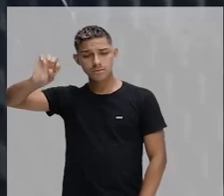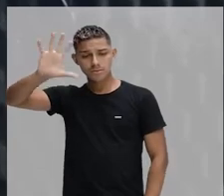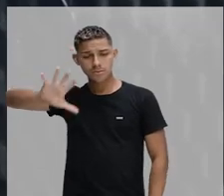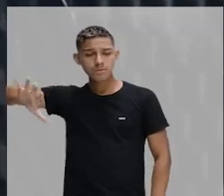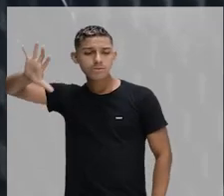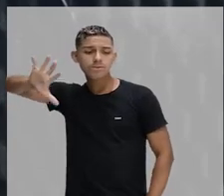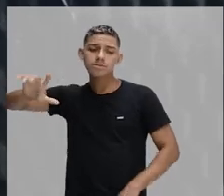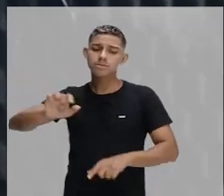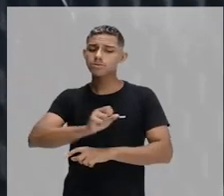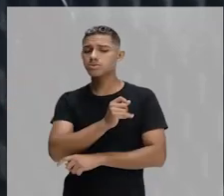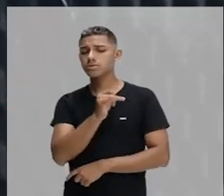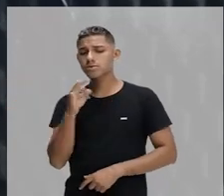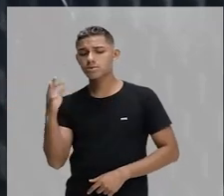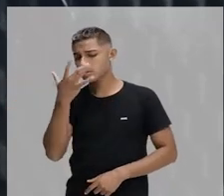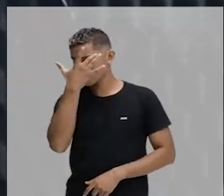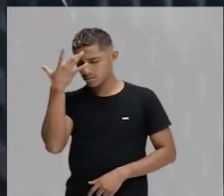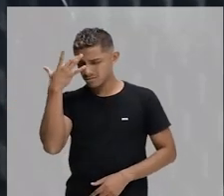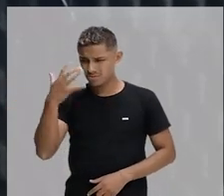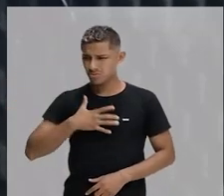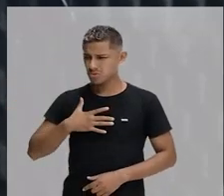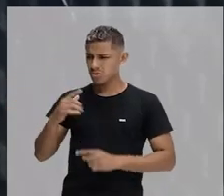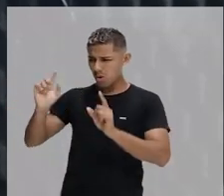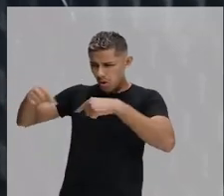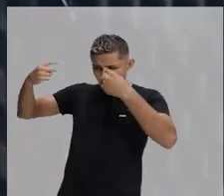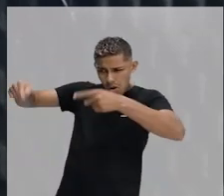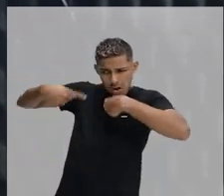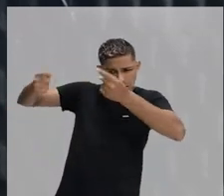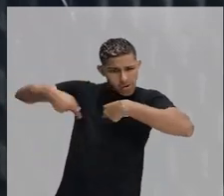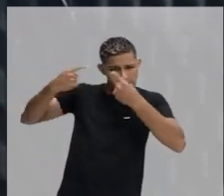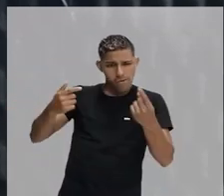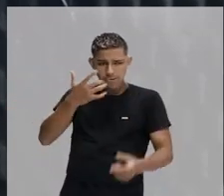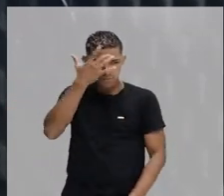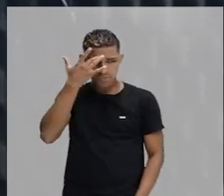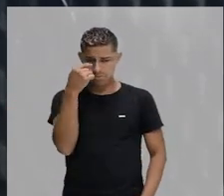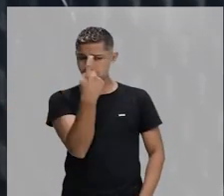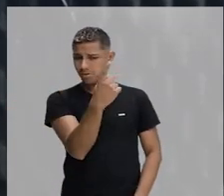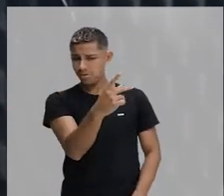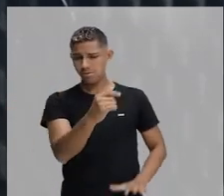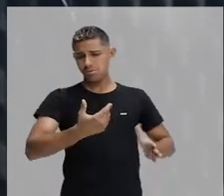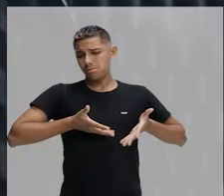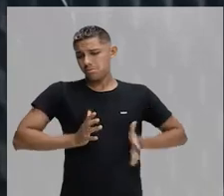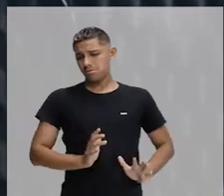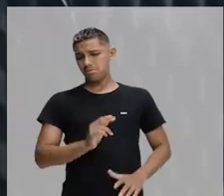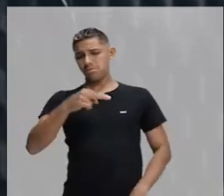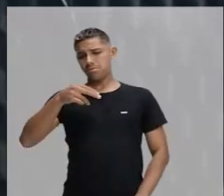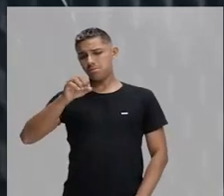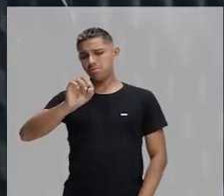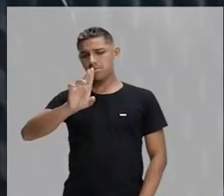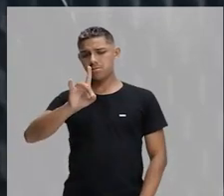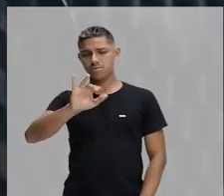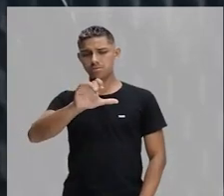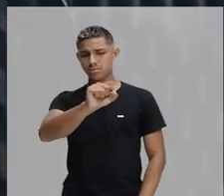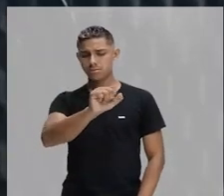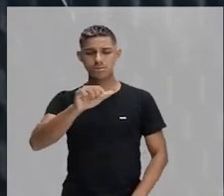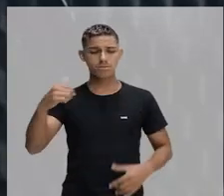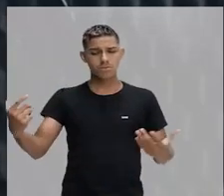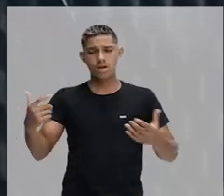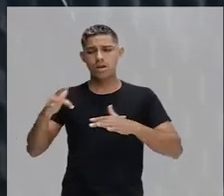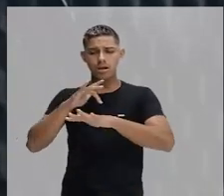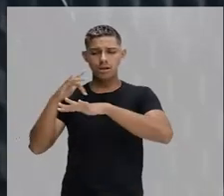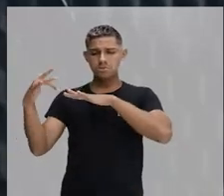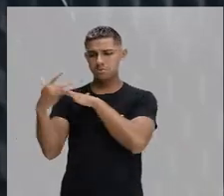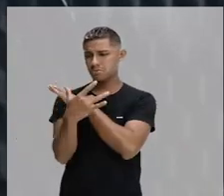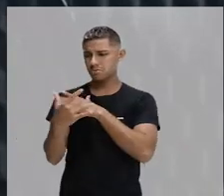insultos a gente não já viu por conta da pessoa ser nordestina. Está aí o tempo todo nas redes sociais,